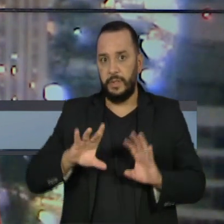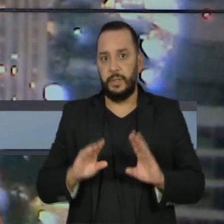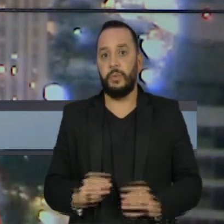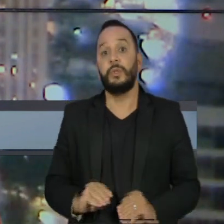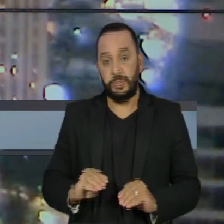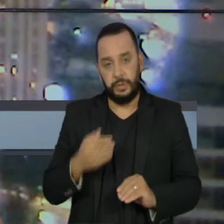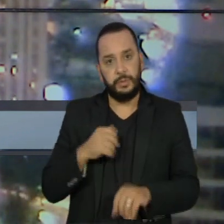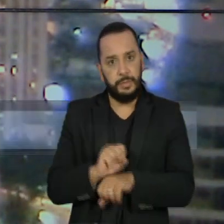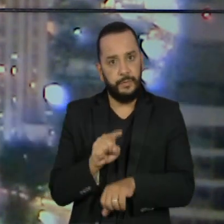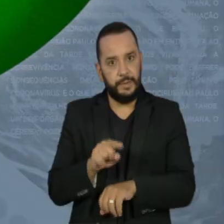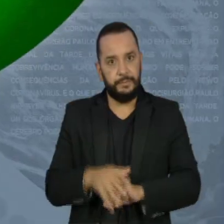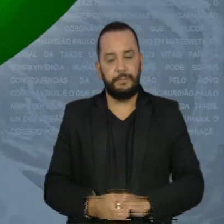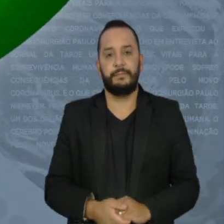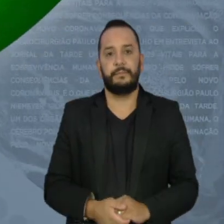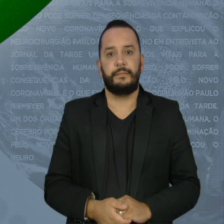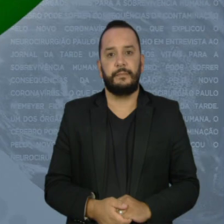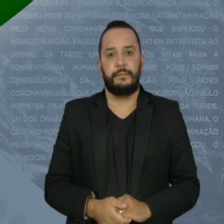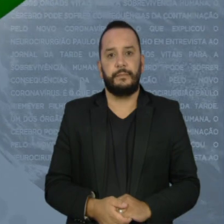9h15 da noite. Até já!